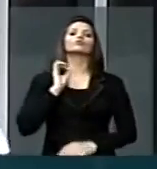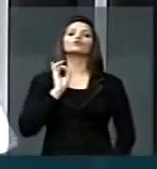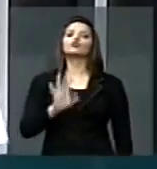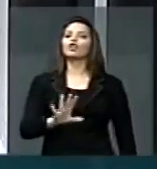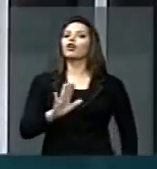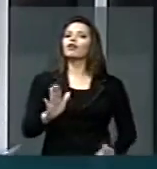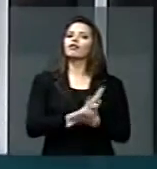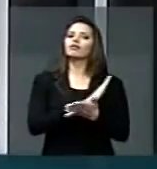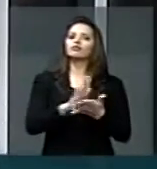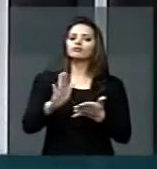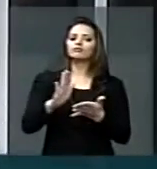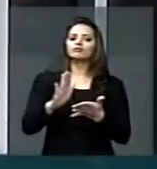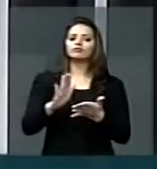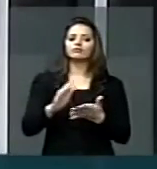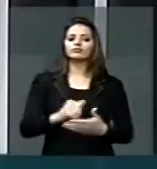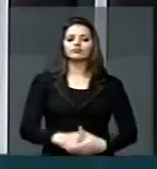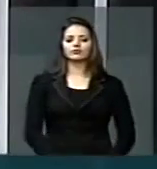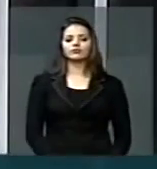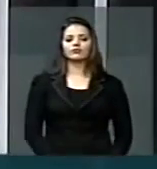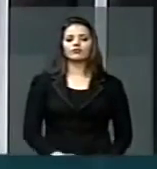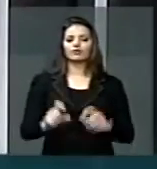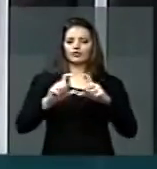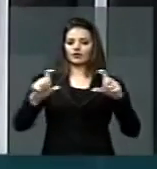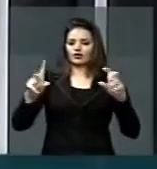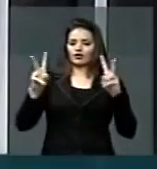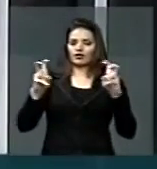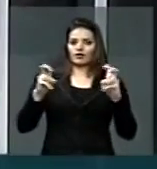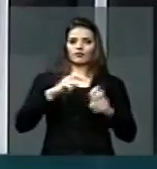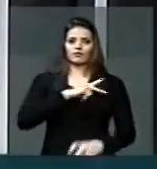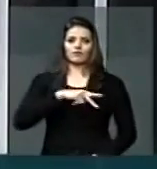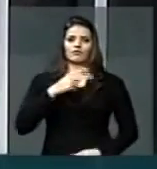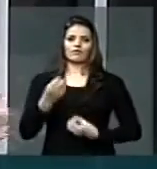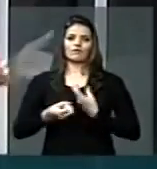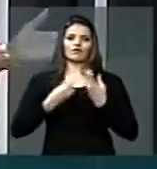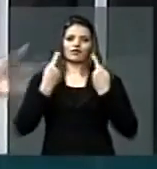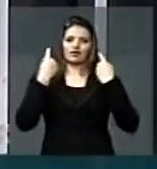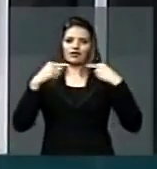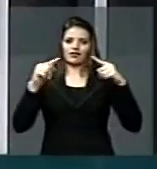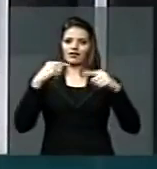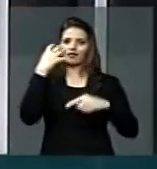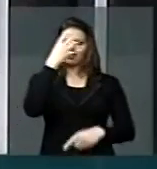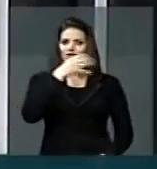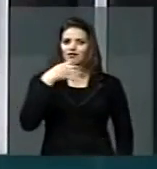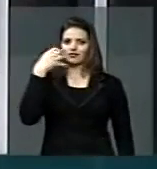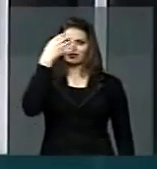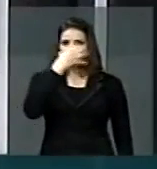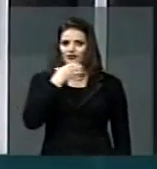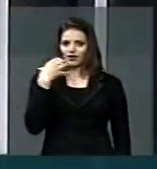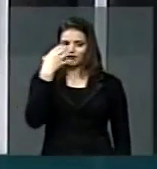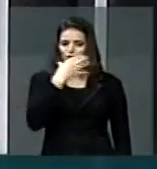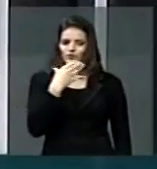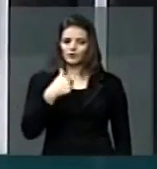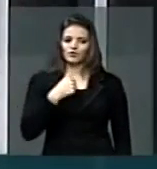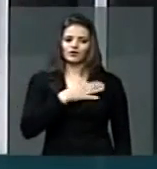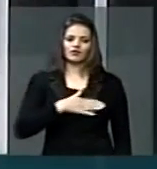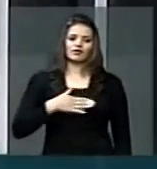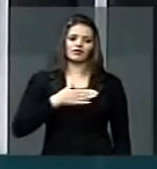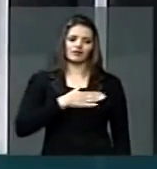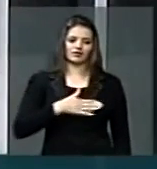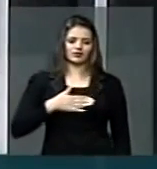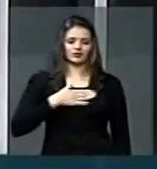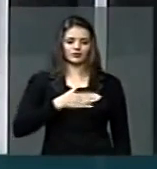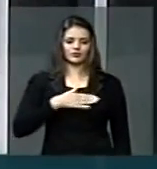alguns trechos do verso escantado em prosa pelo nosso querido